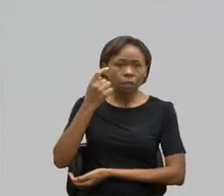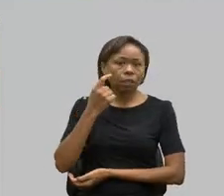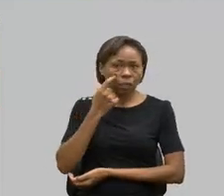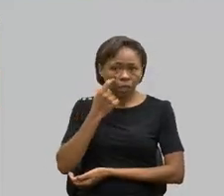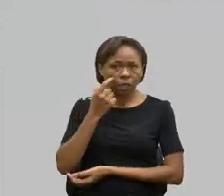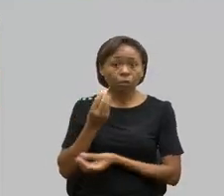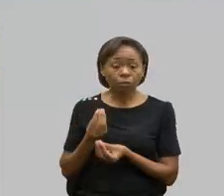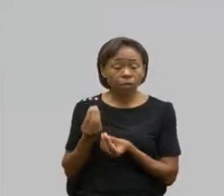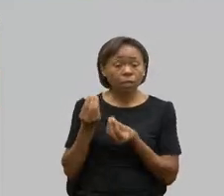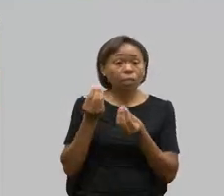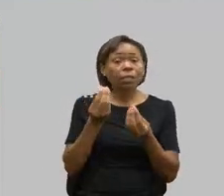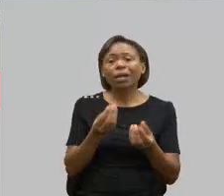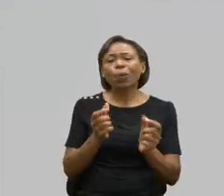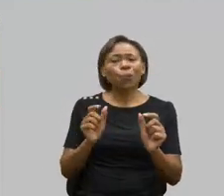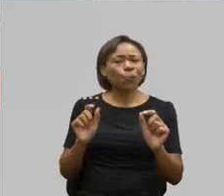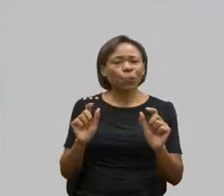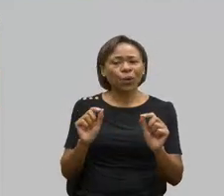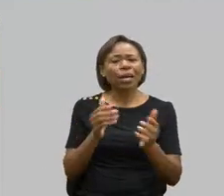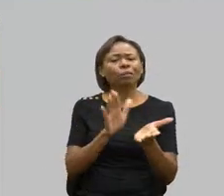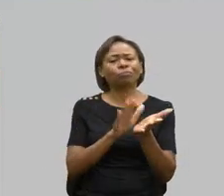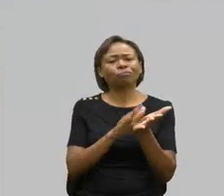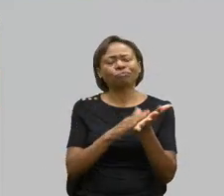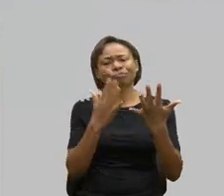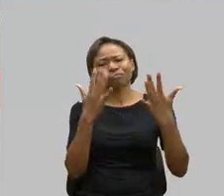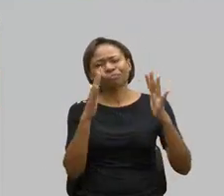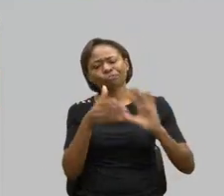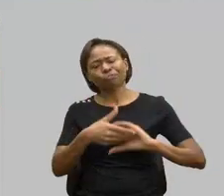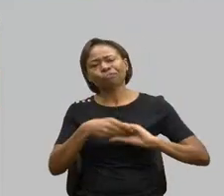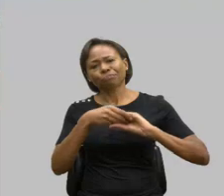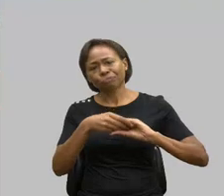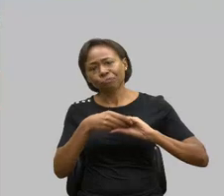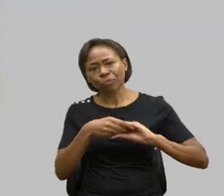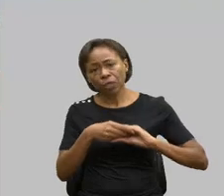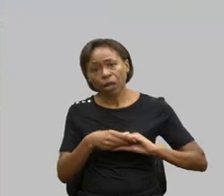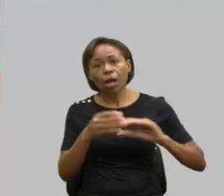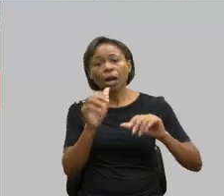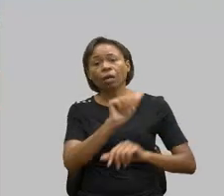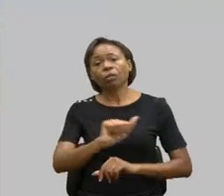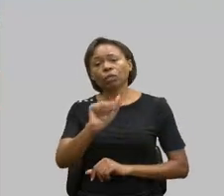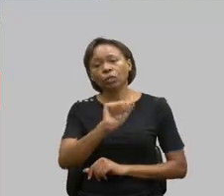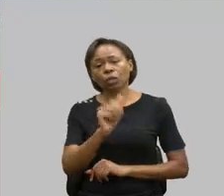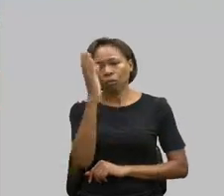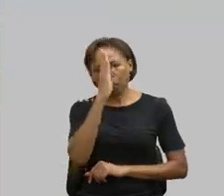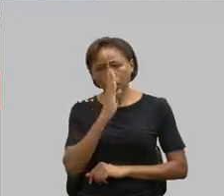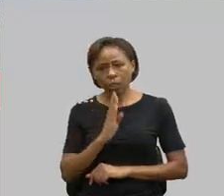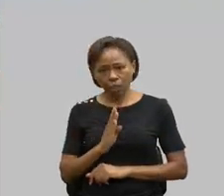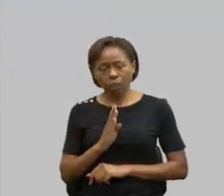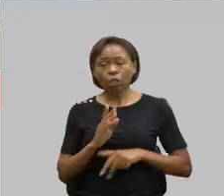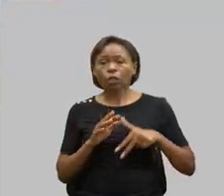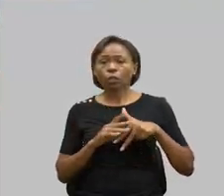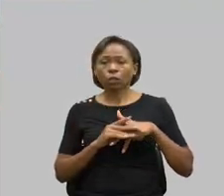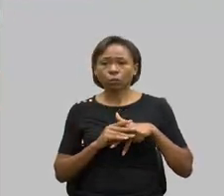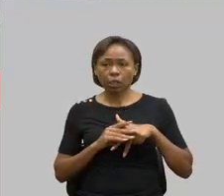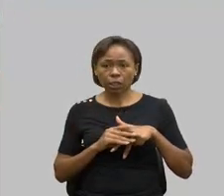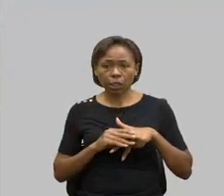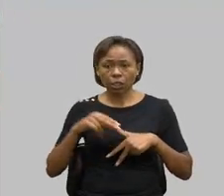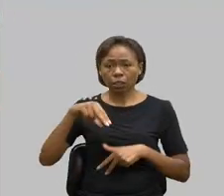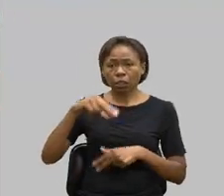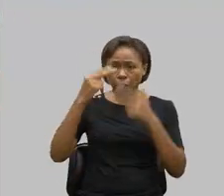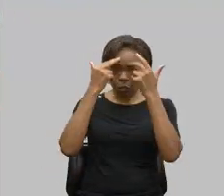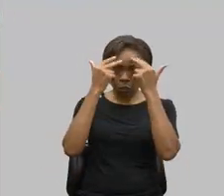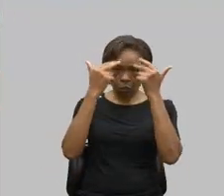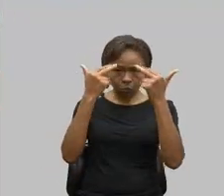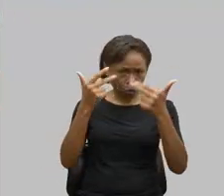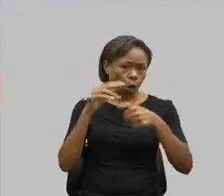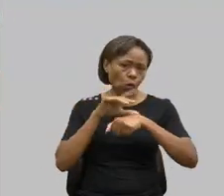entregar votos de congratulações à Associação Brasileira de Pacientes de Neurohemiolite